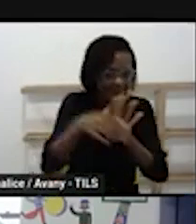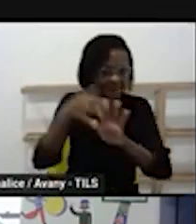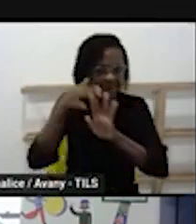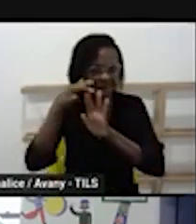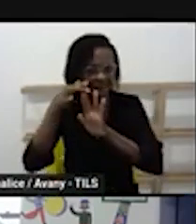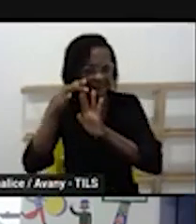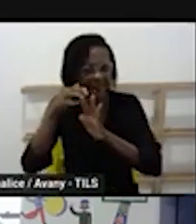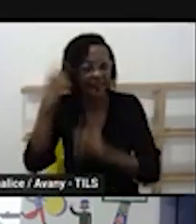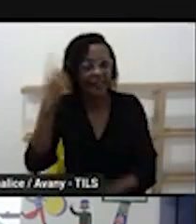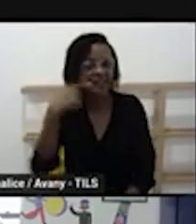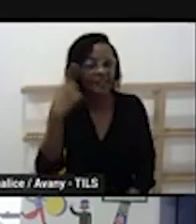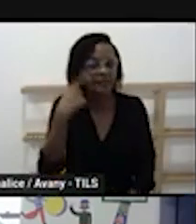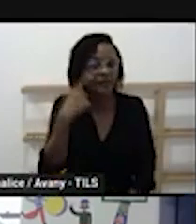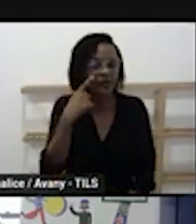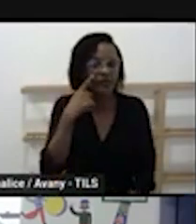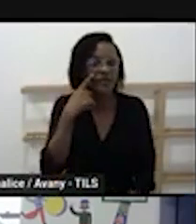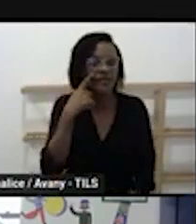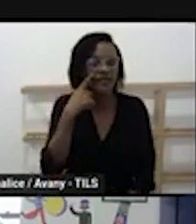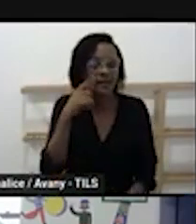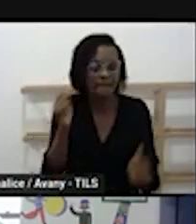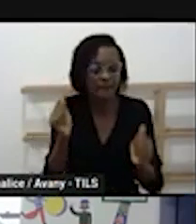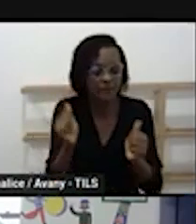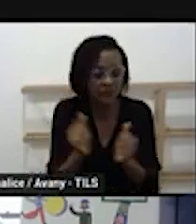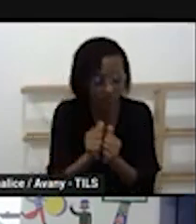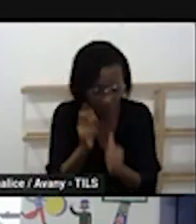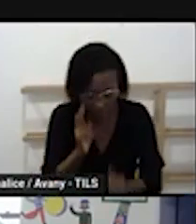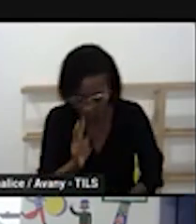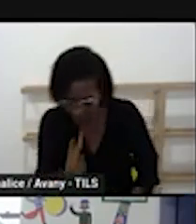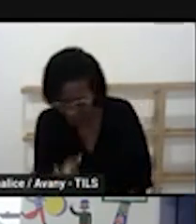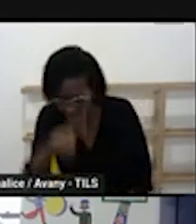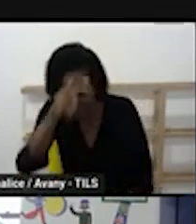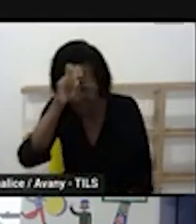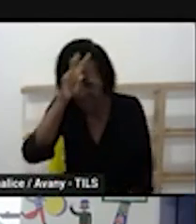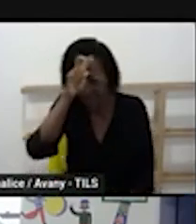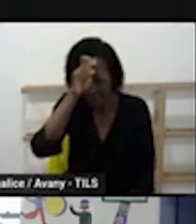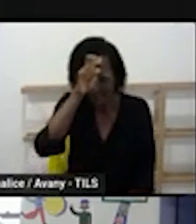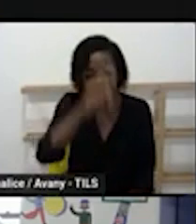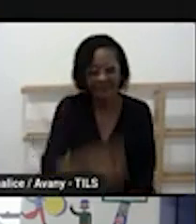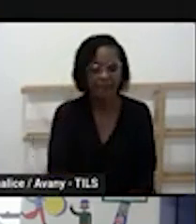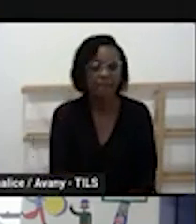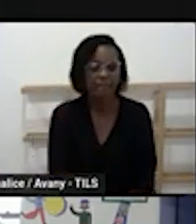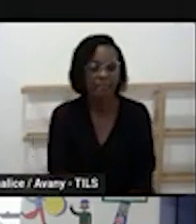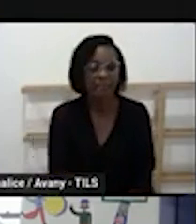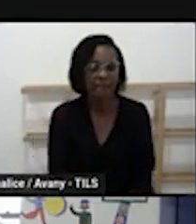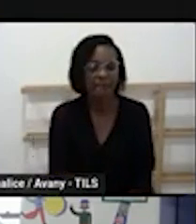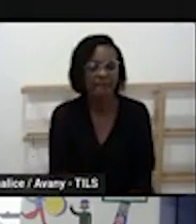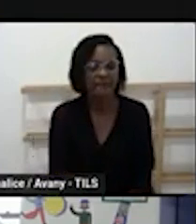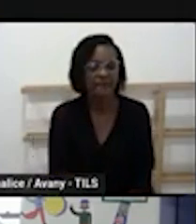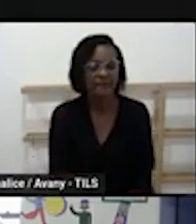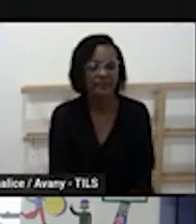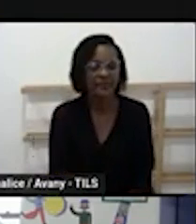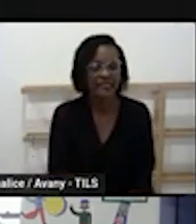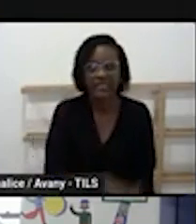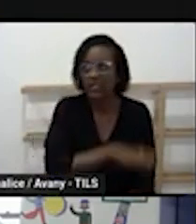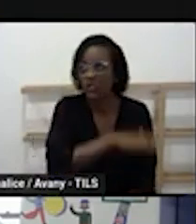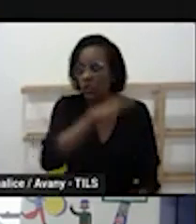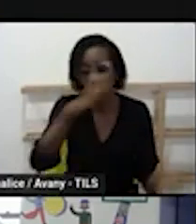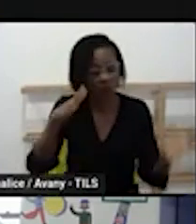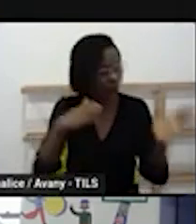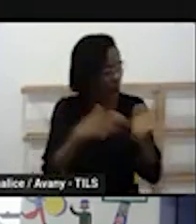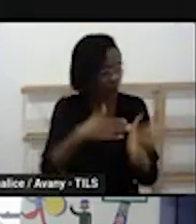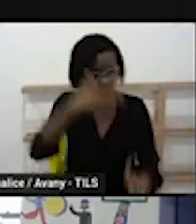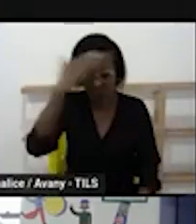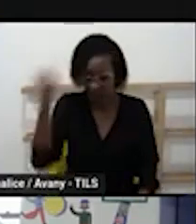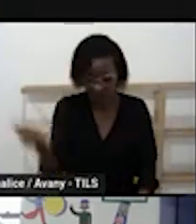final não importa se essa criança chegou a esse conhecimento de tudo sobre a formiga o